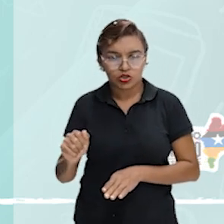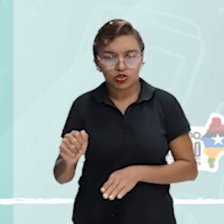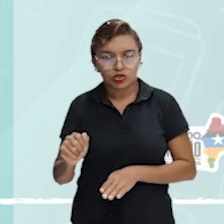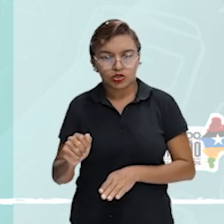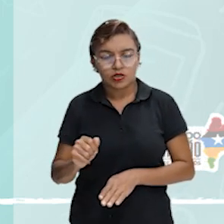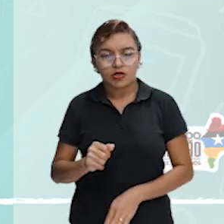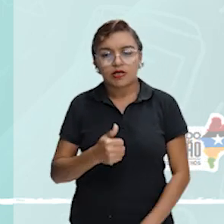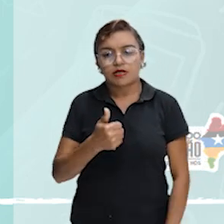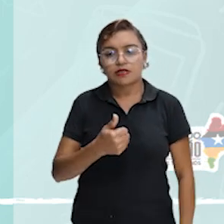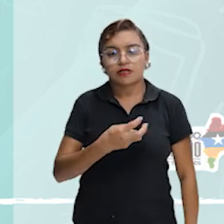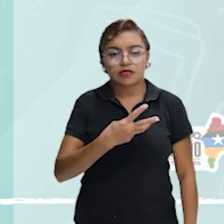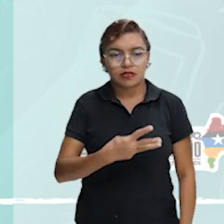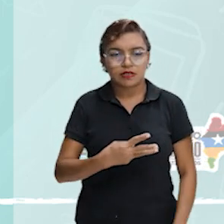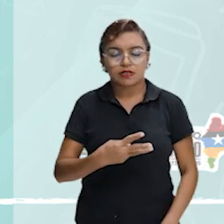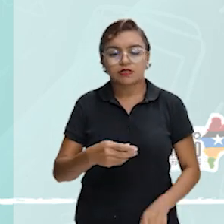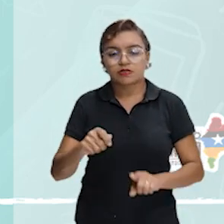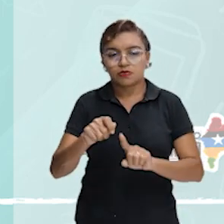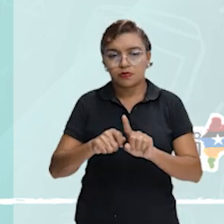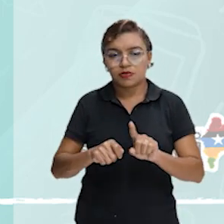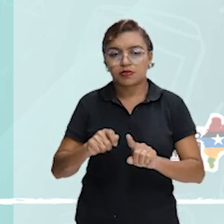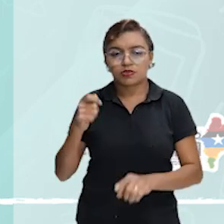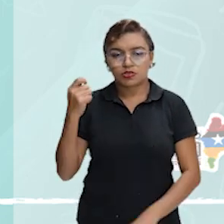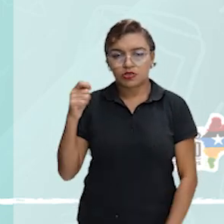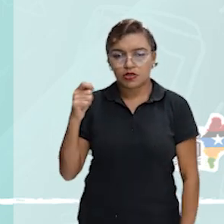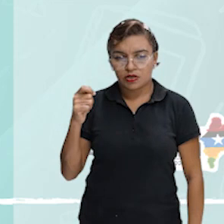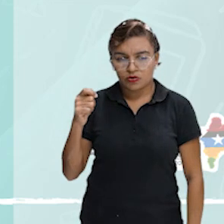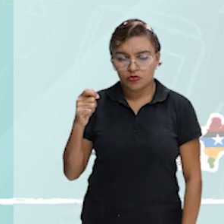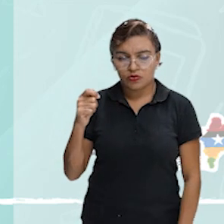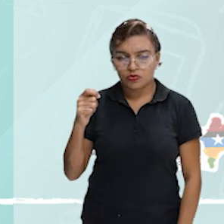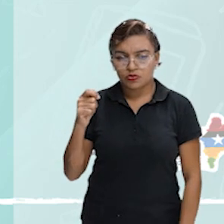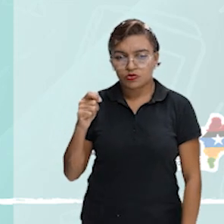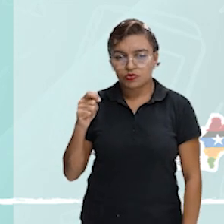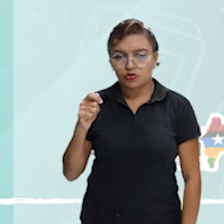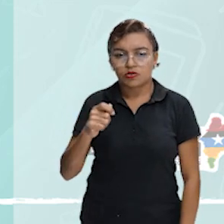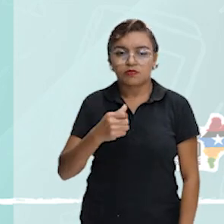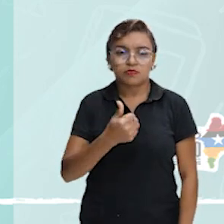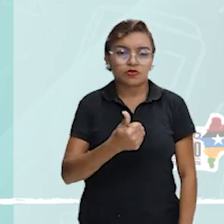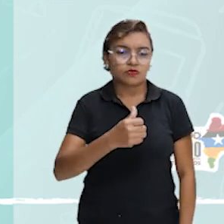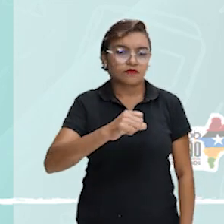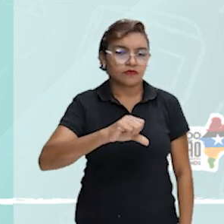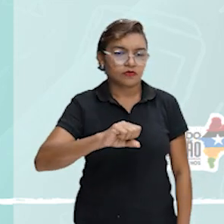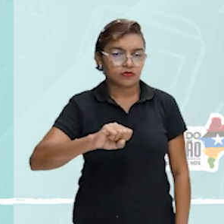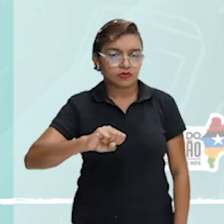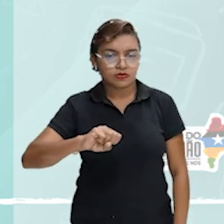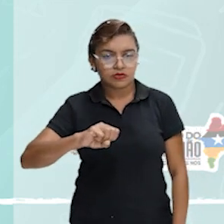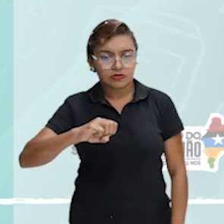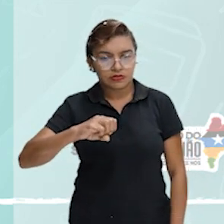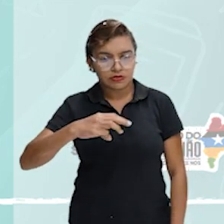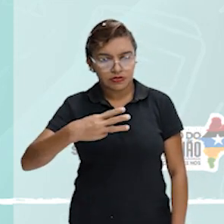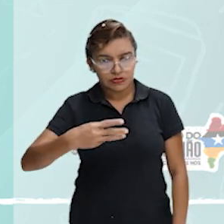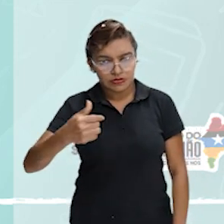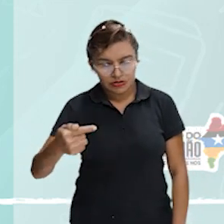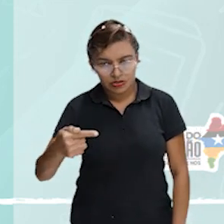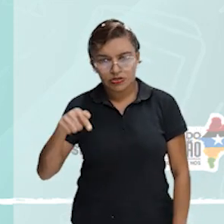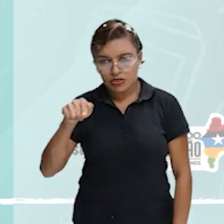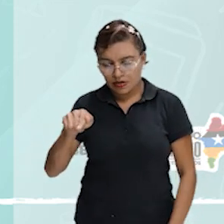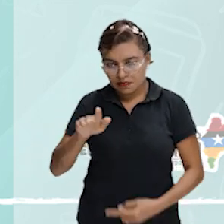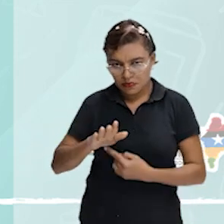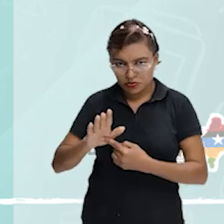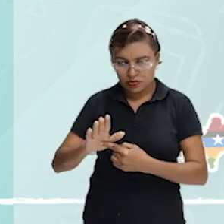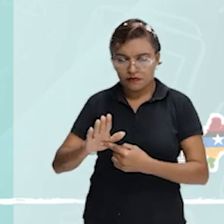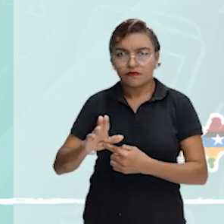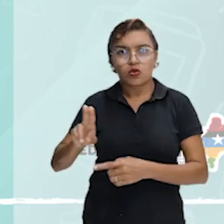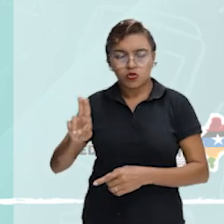agosto de 1837. Isso estava no peitoral da tartaruga. Informação eloquente face à